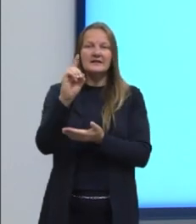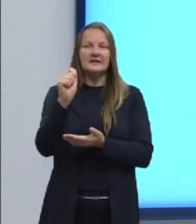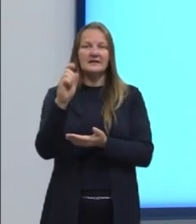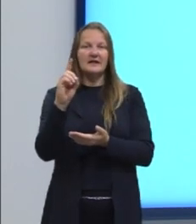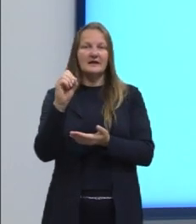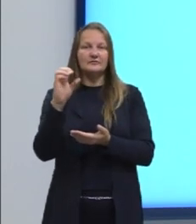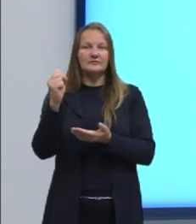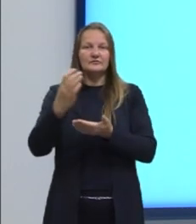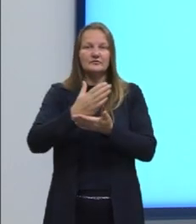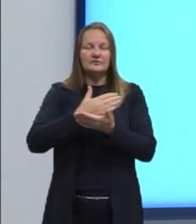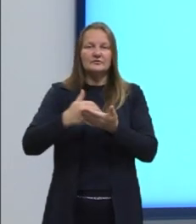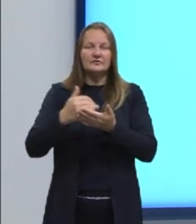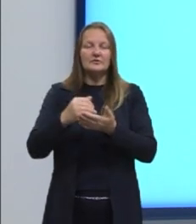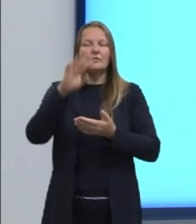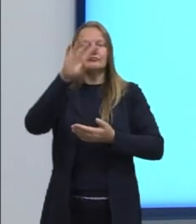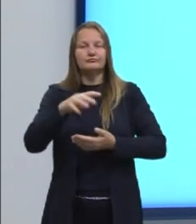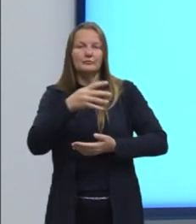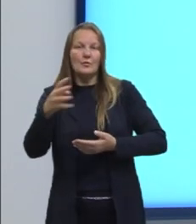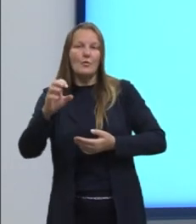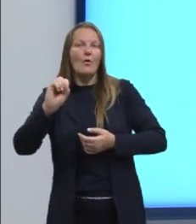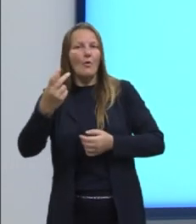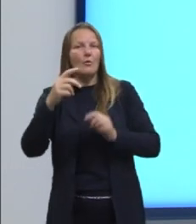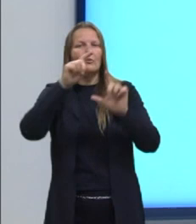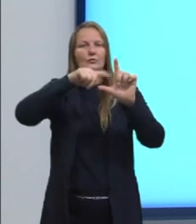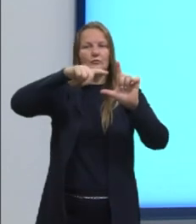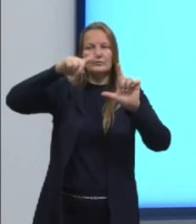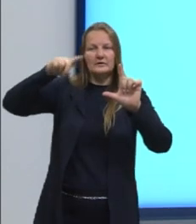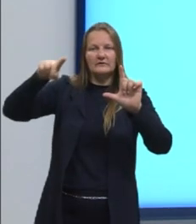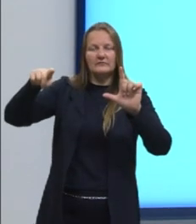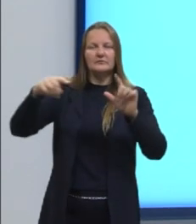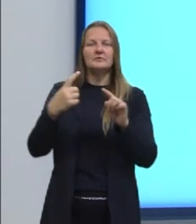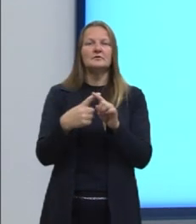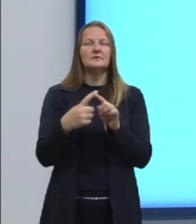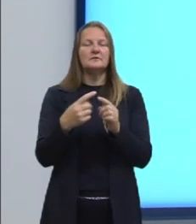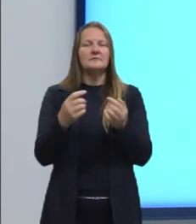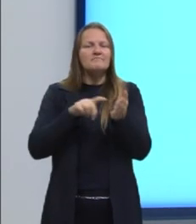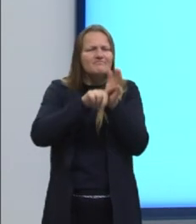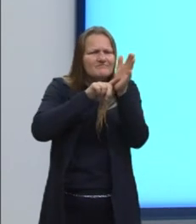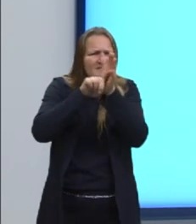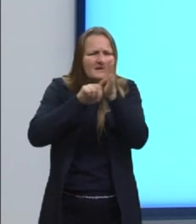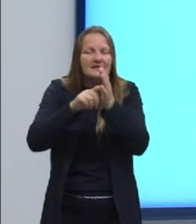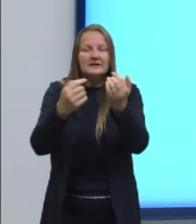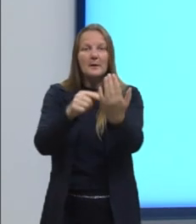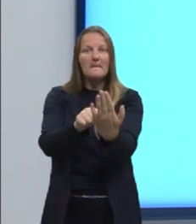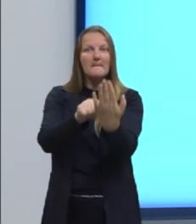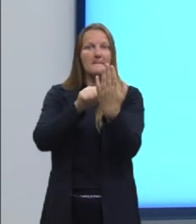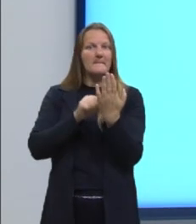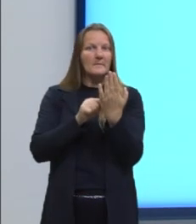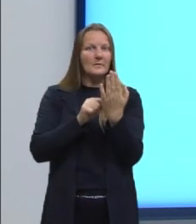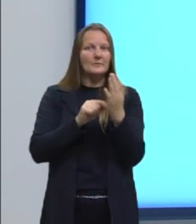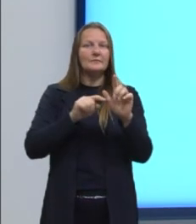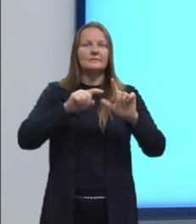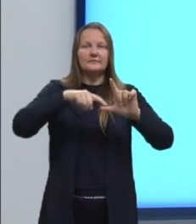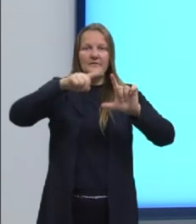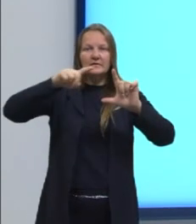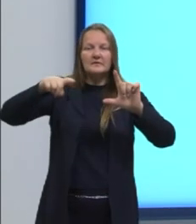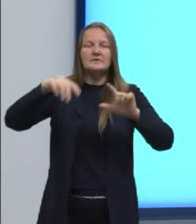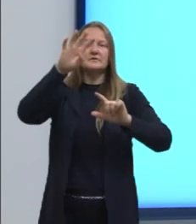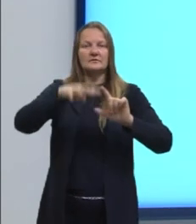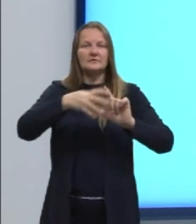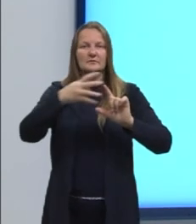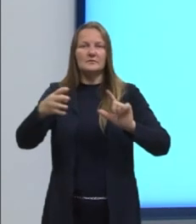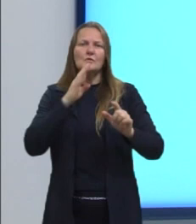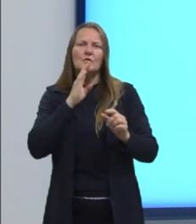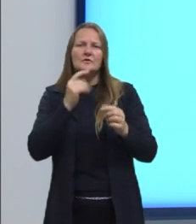tabelas ou gráficos e também analisar as informações expressas em gráficos e tabelas